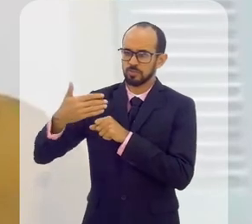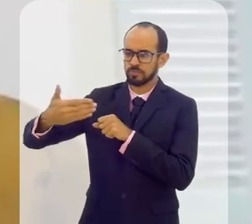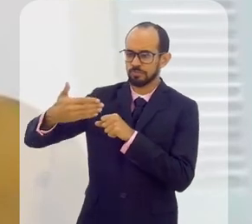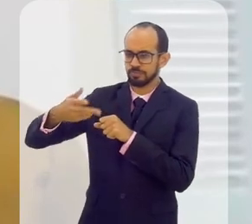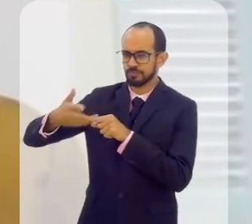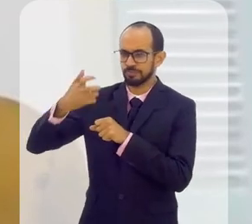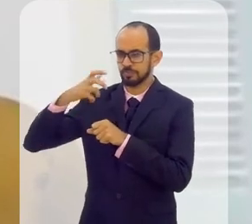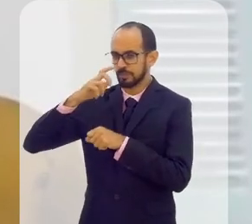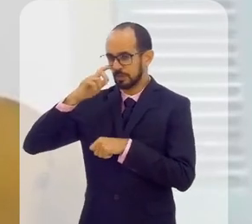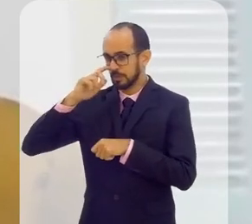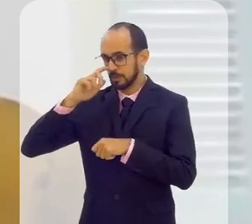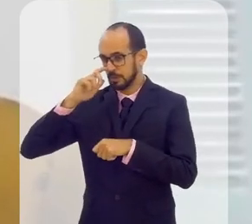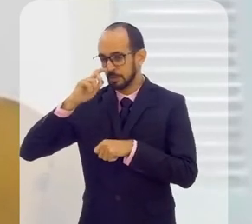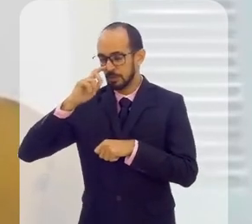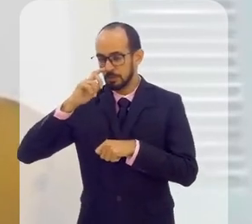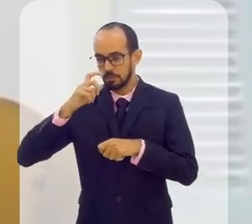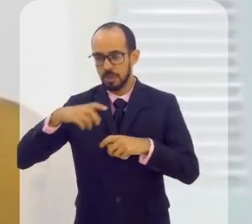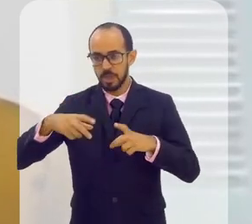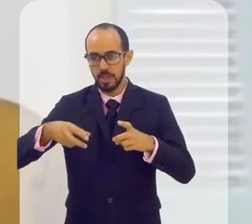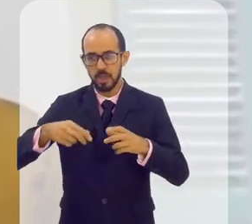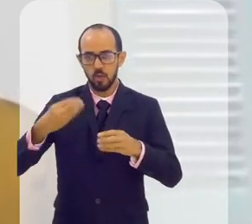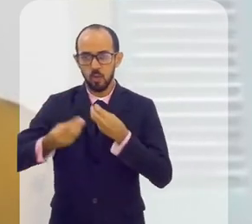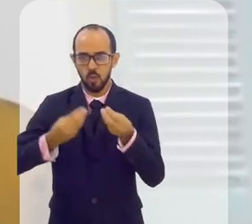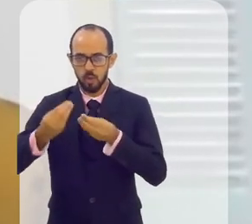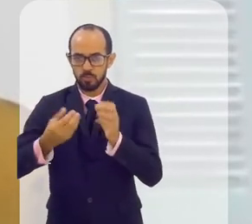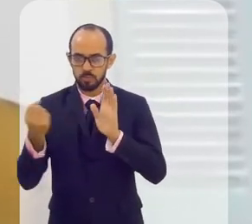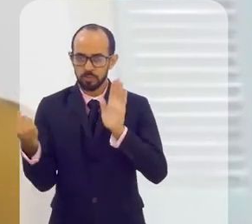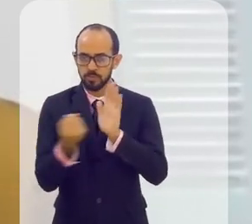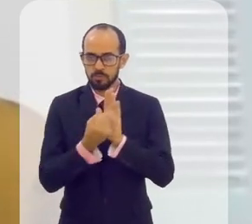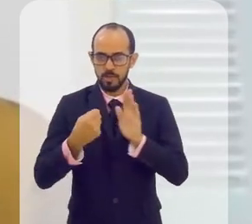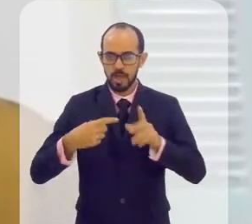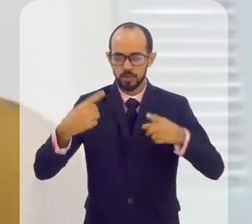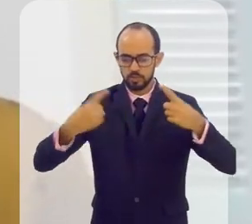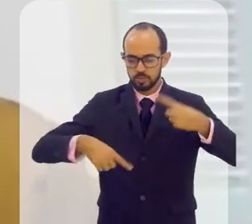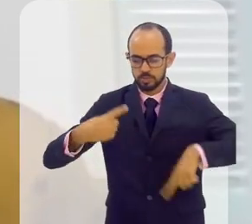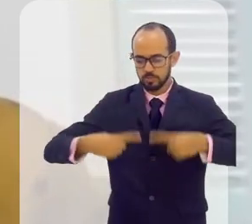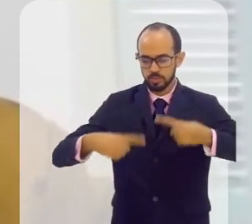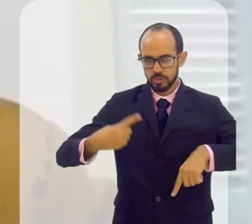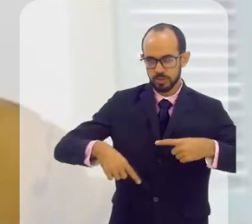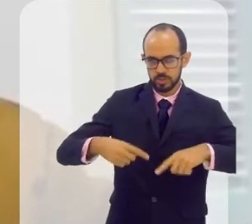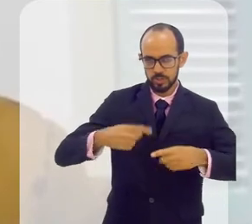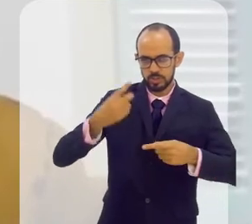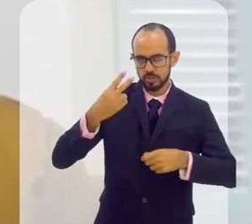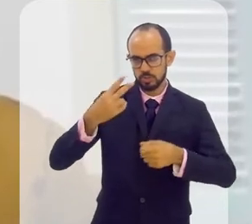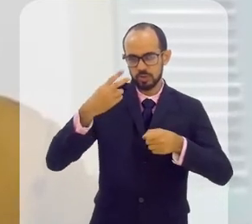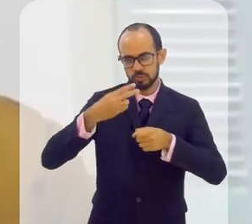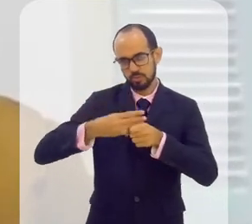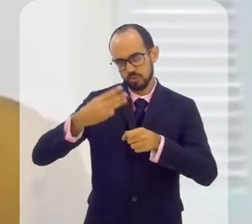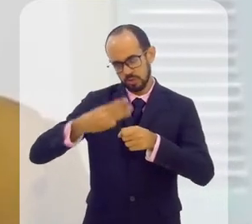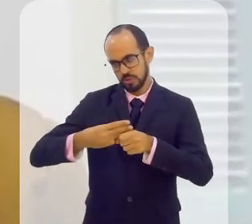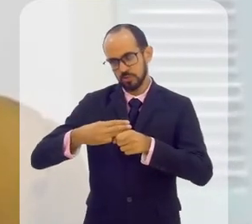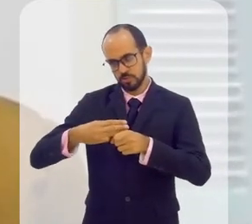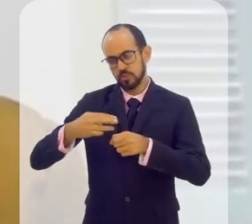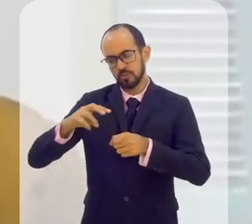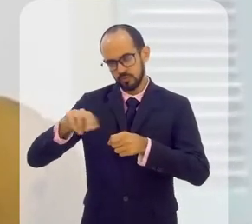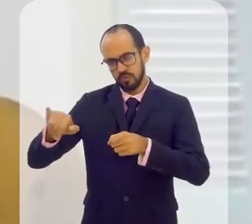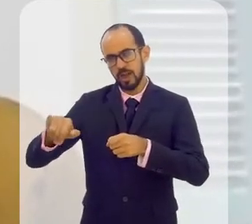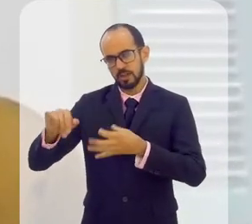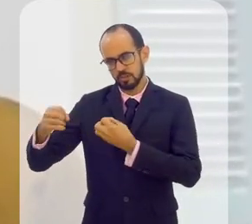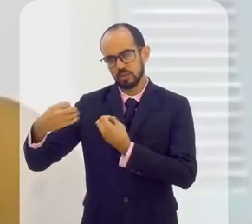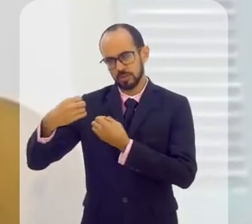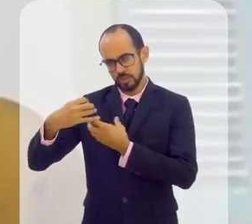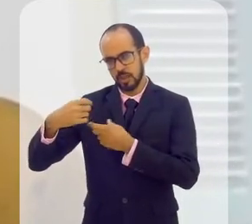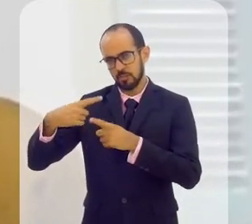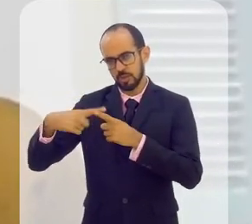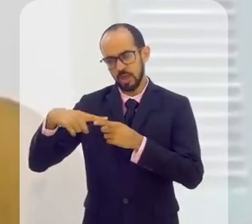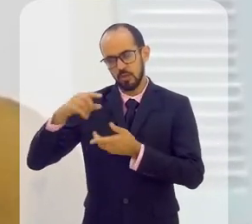próximos anos, analisar o impacto dessas políticas nesses dois municípios fluminenses vai trazer muitas lições para a